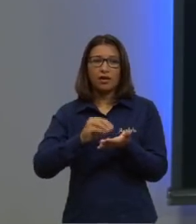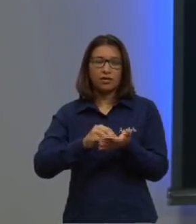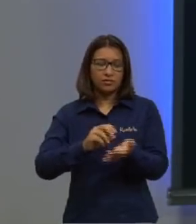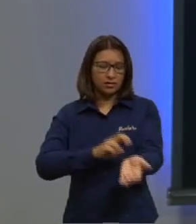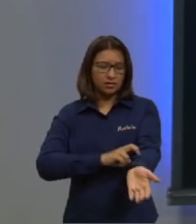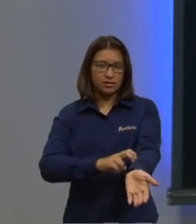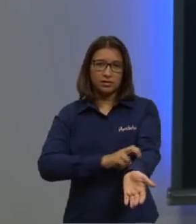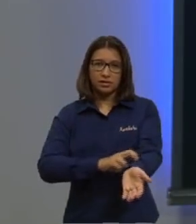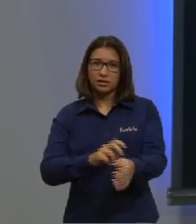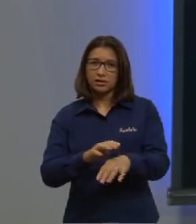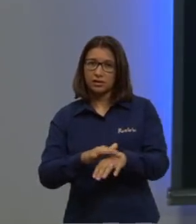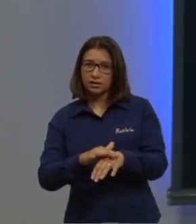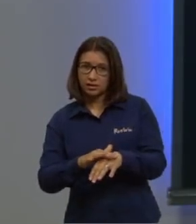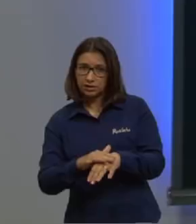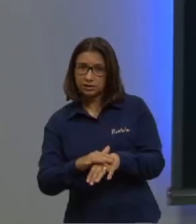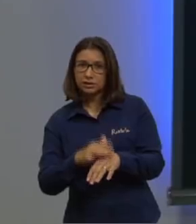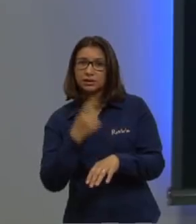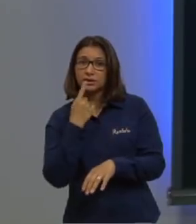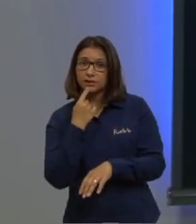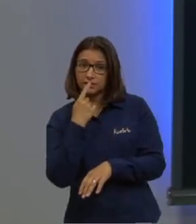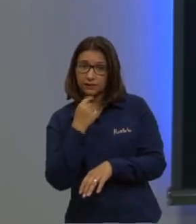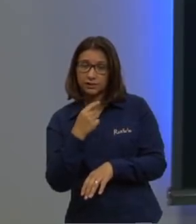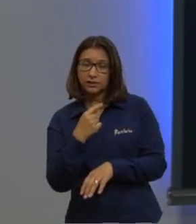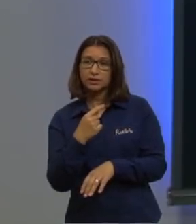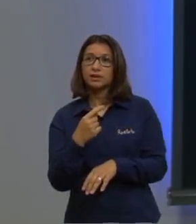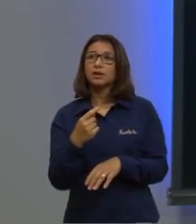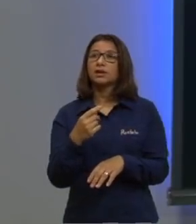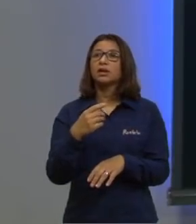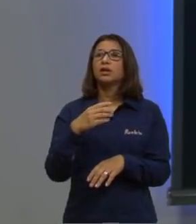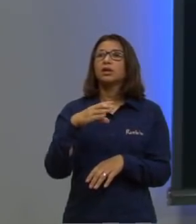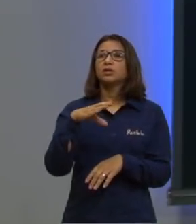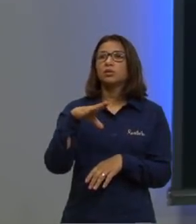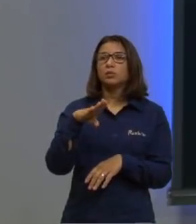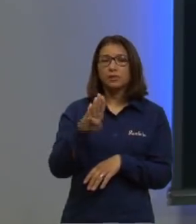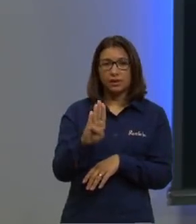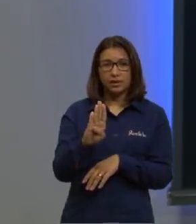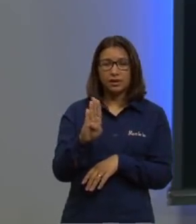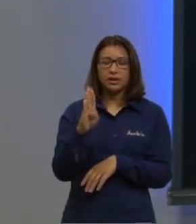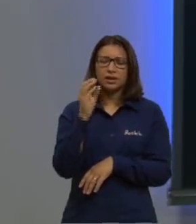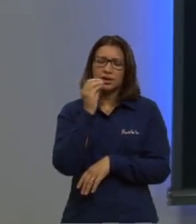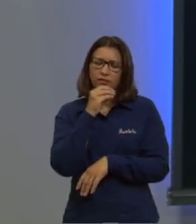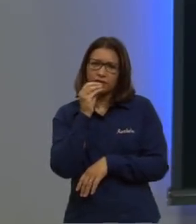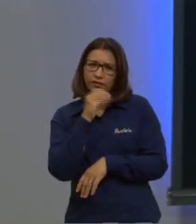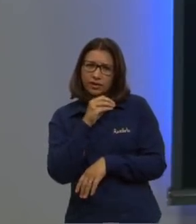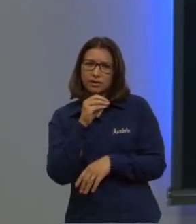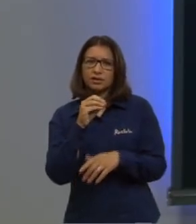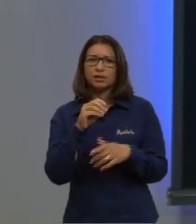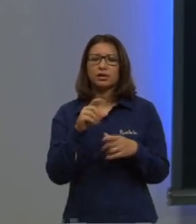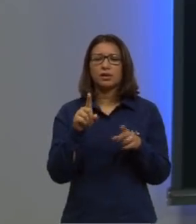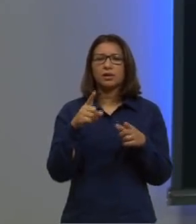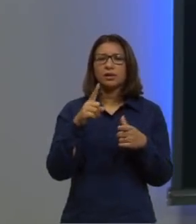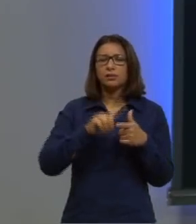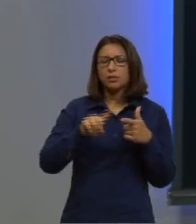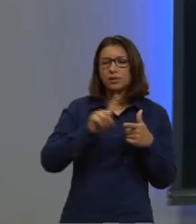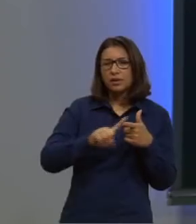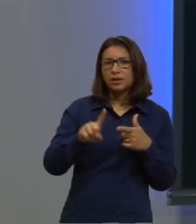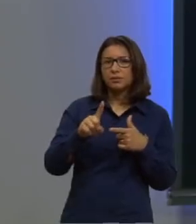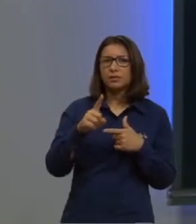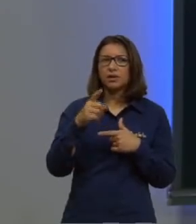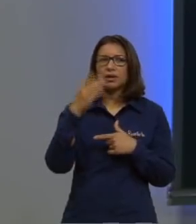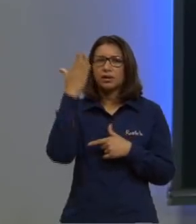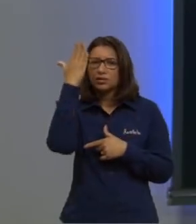por outras vitaminas do complexo B. Anemia é aquela fraqueza, né? Problemas de visão e cegueira